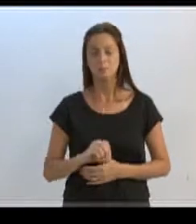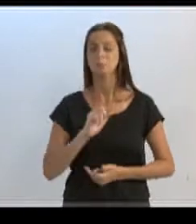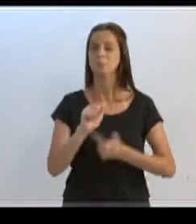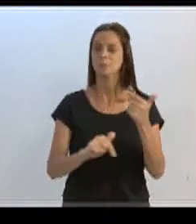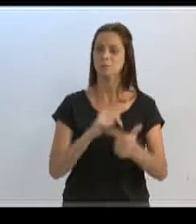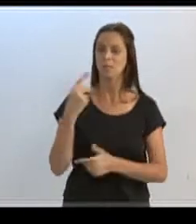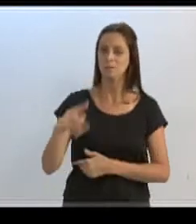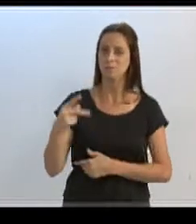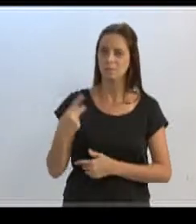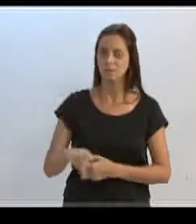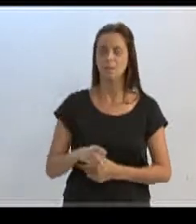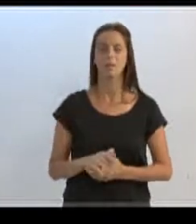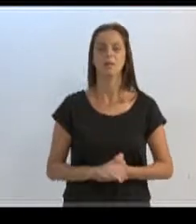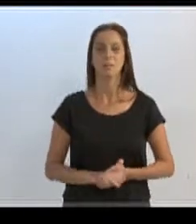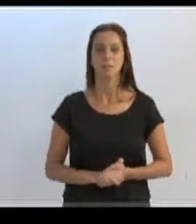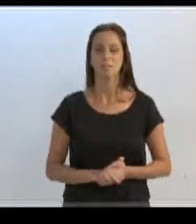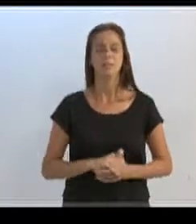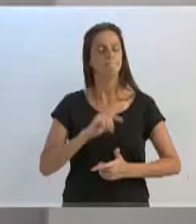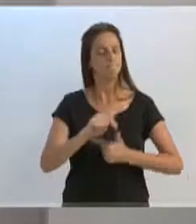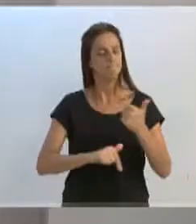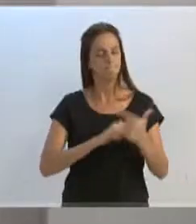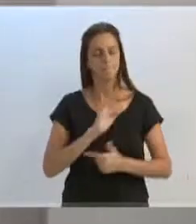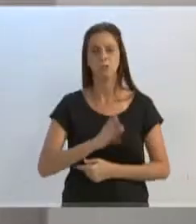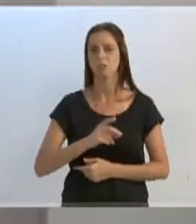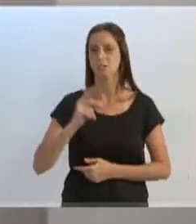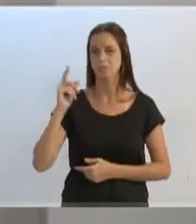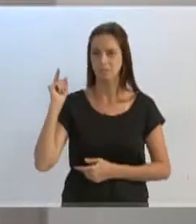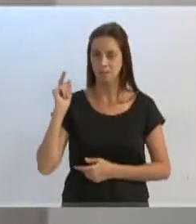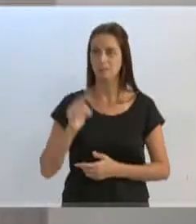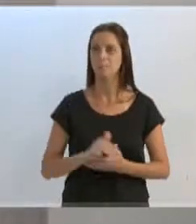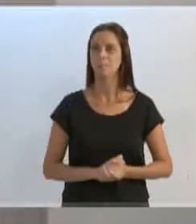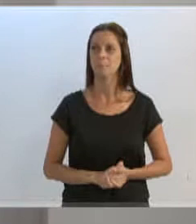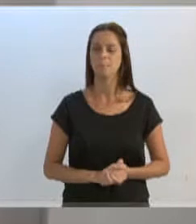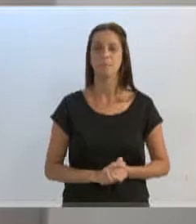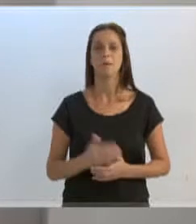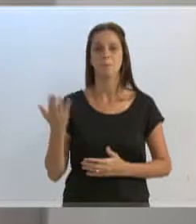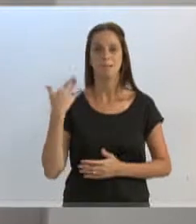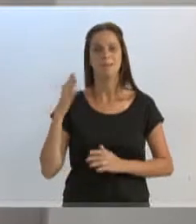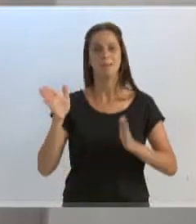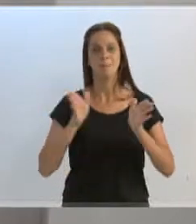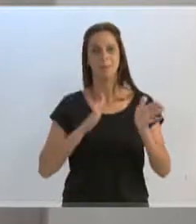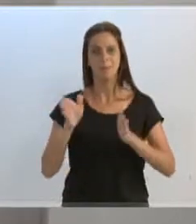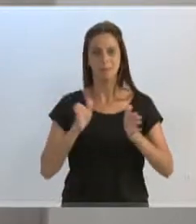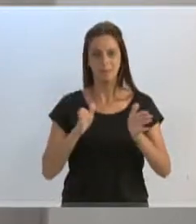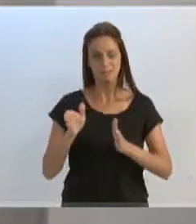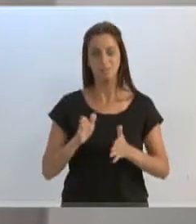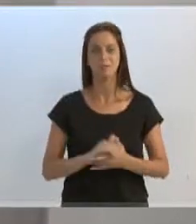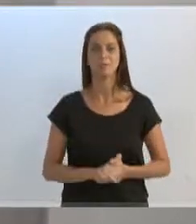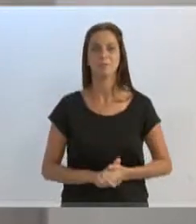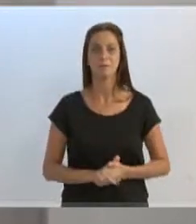trabalho que ele vem executando já, mesmo no período em que estava de forma interina,